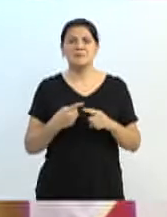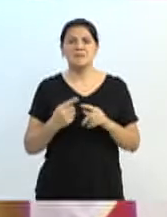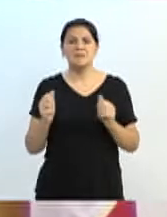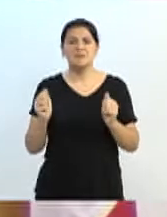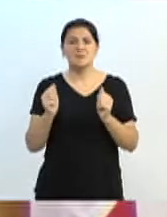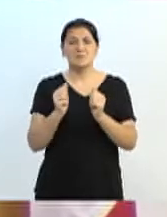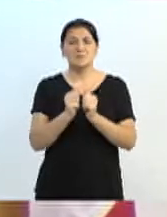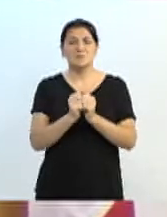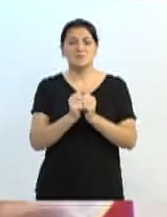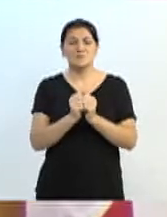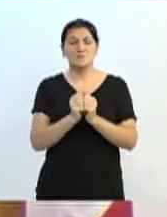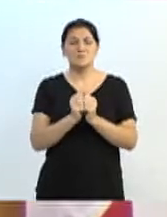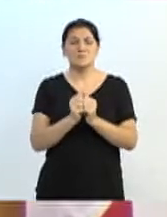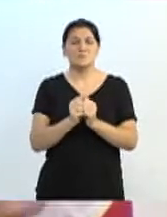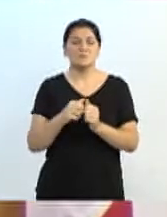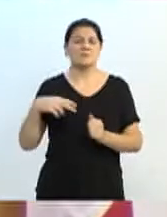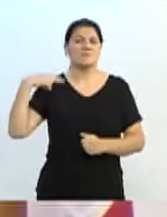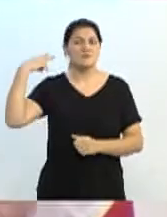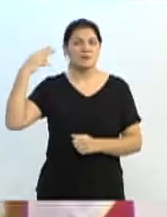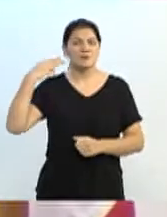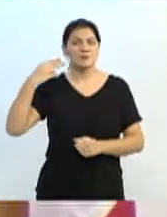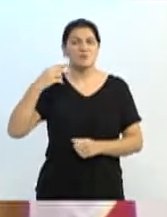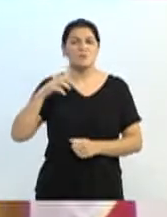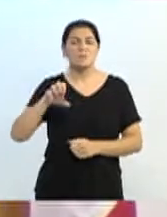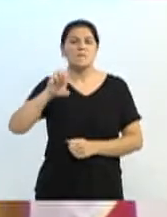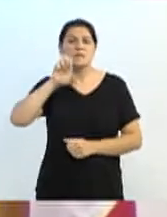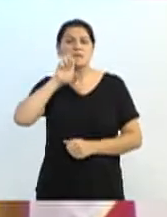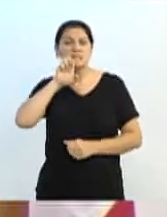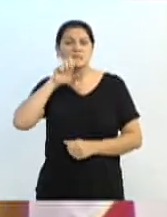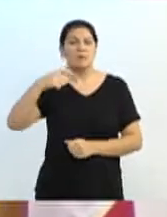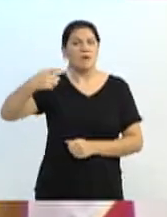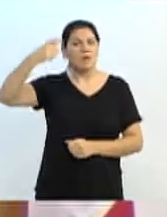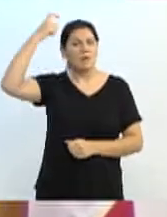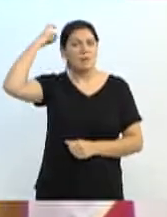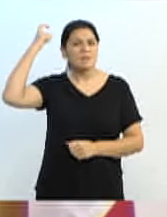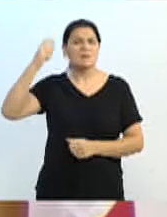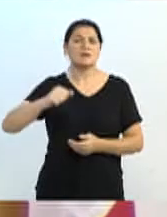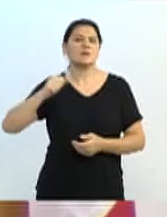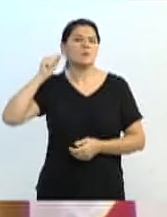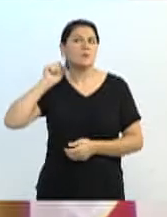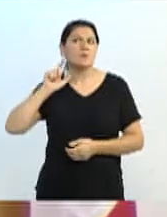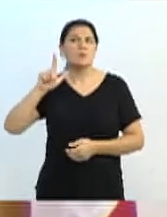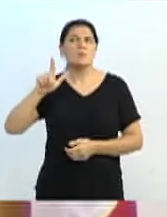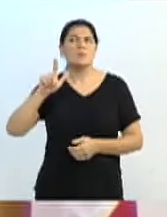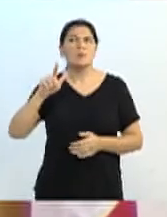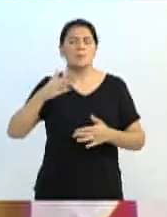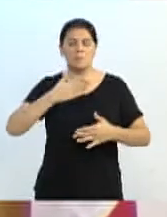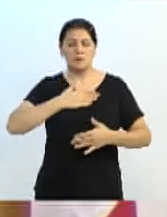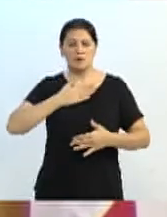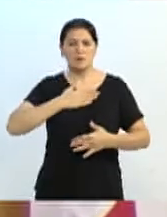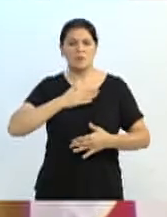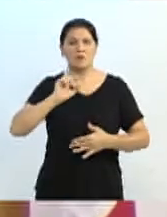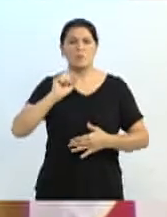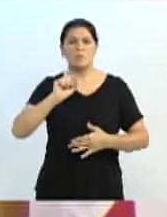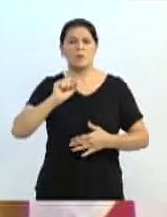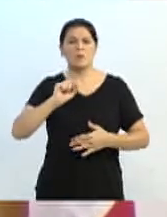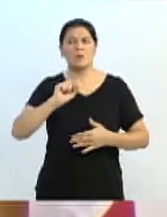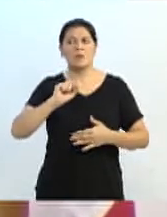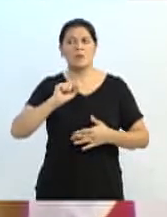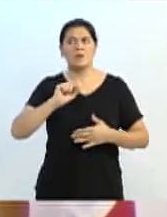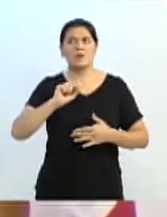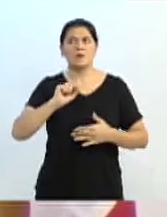com o Adriano, com o Maurício e comigo, com o símbolo do Canto do Rio Futebol Clube,